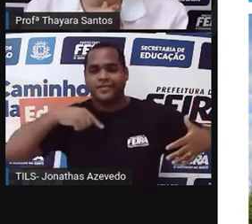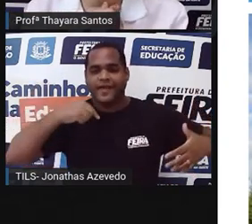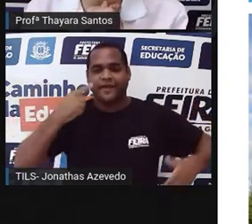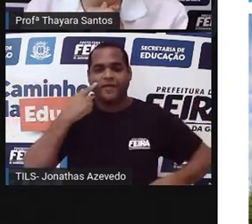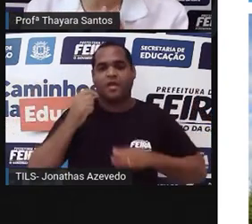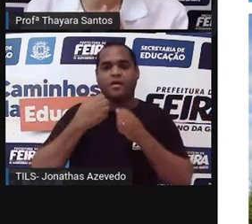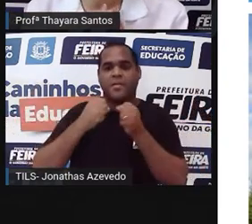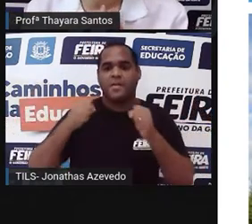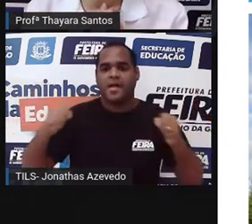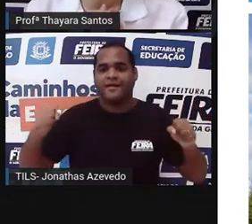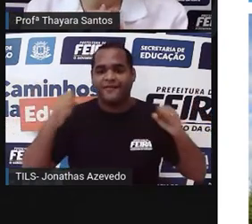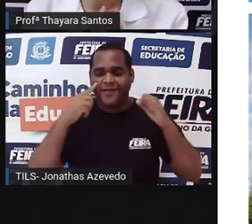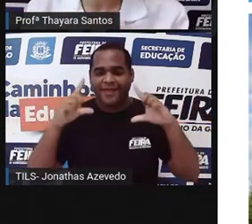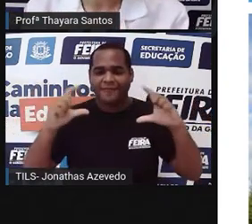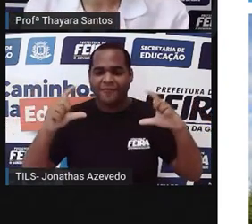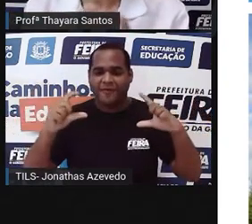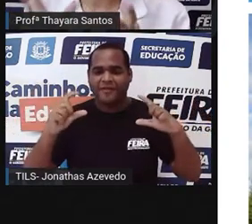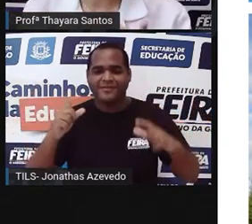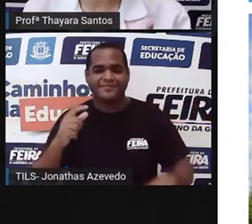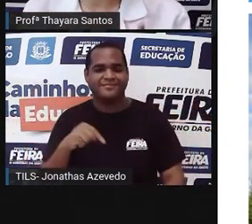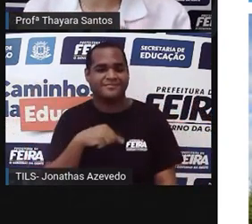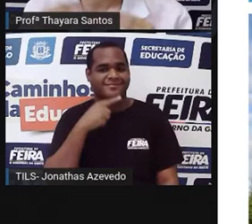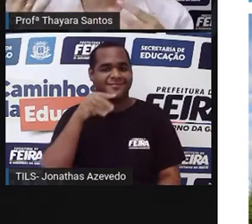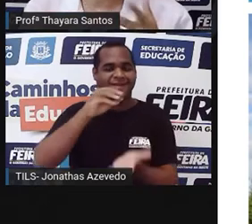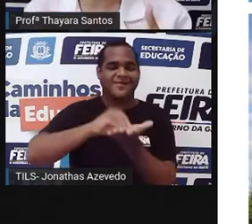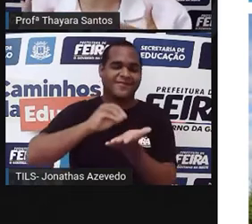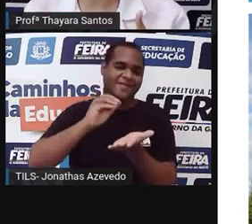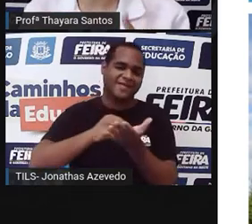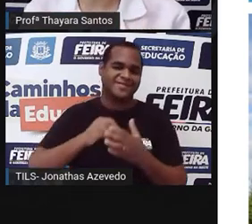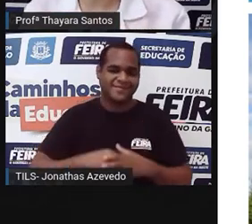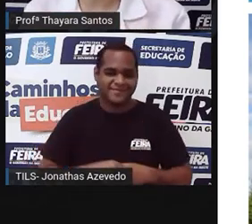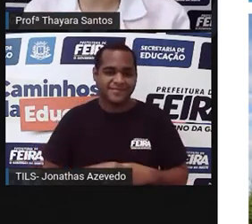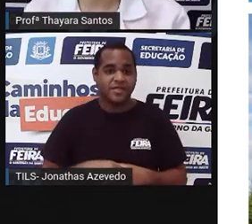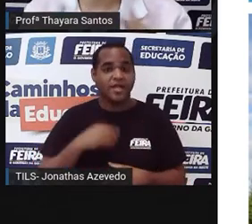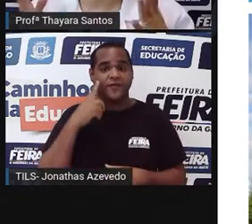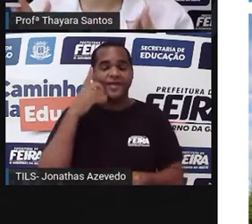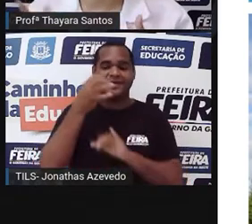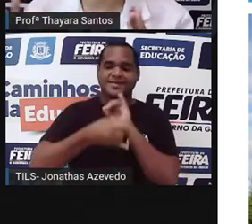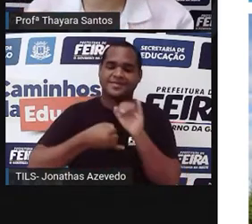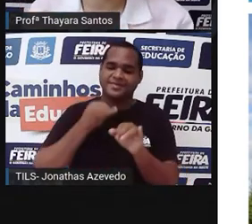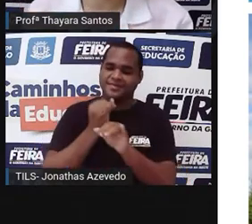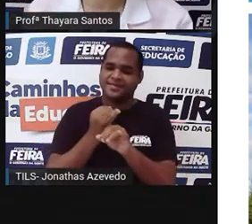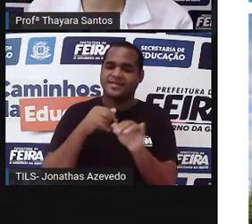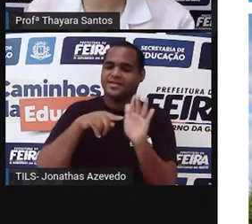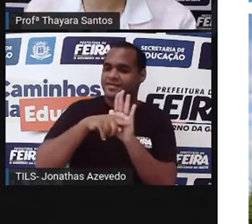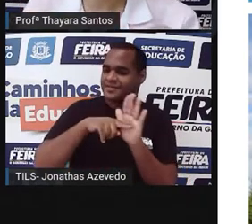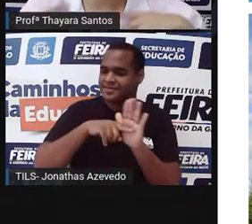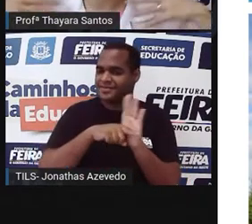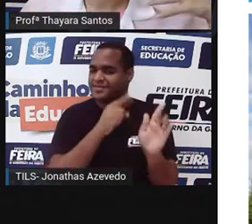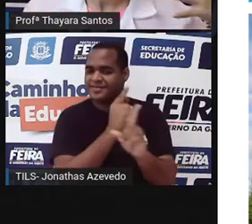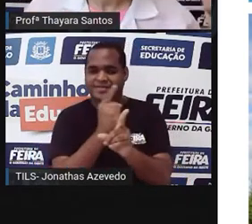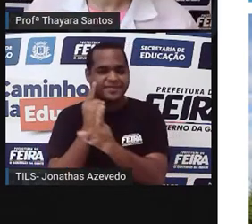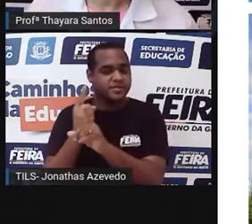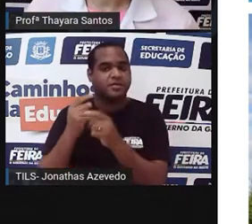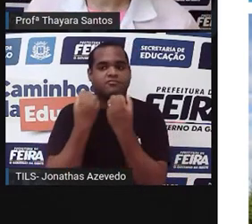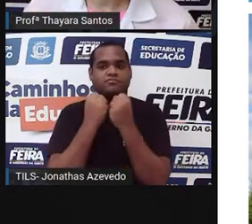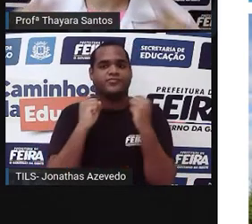ver o restante dela aí na foto. E se vocês pesquisarem na internet aí, secóia gigante, vocês vão ver